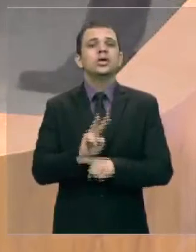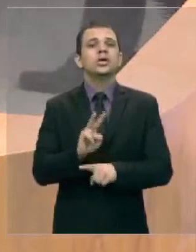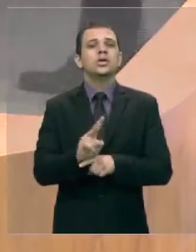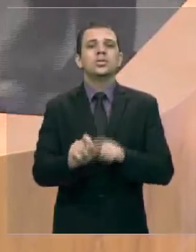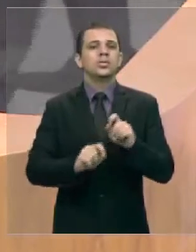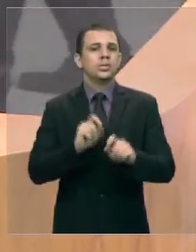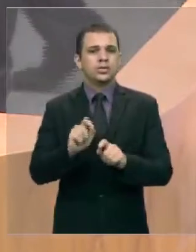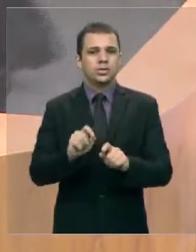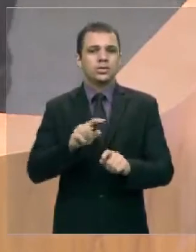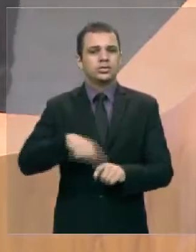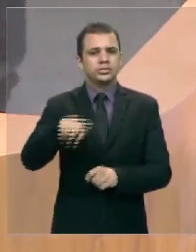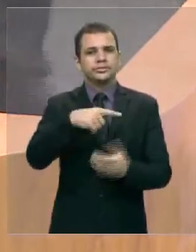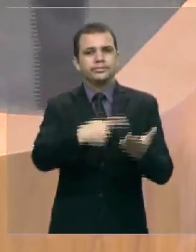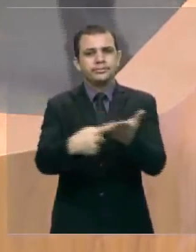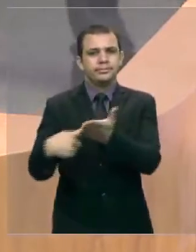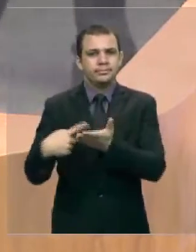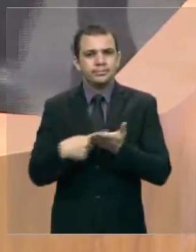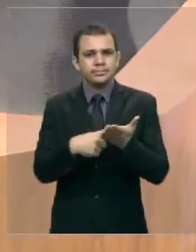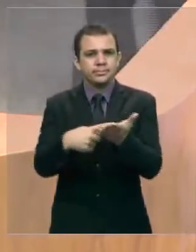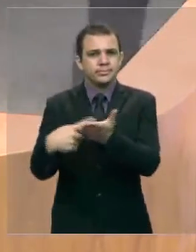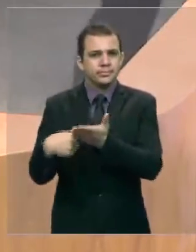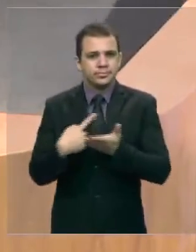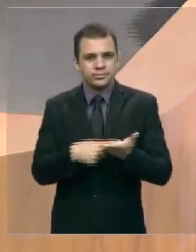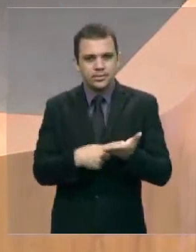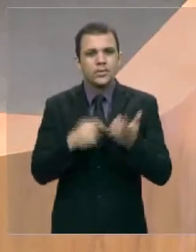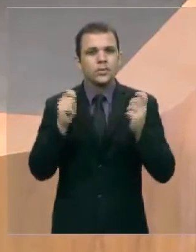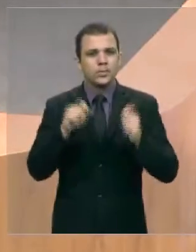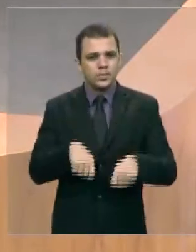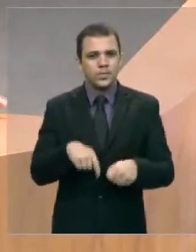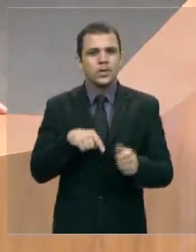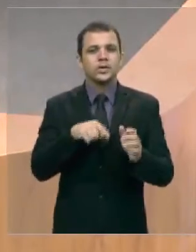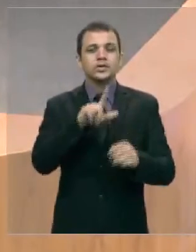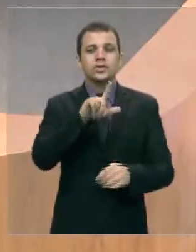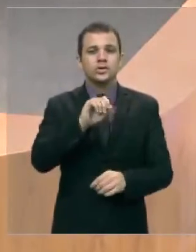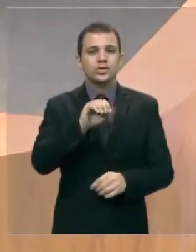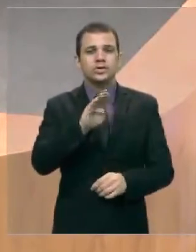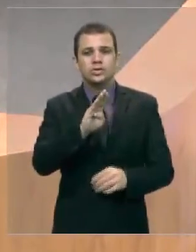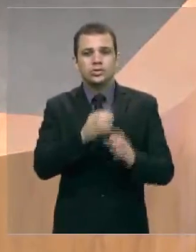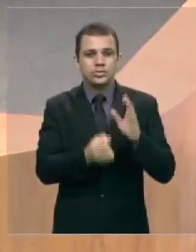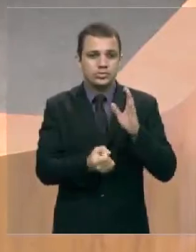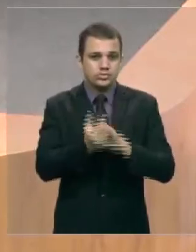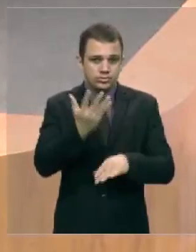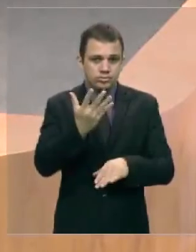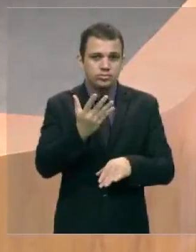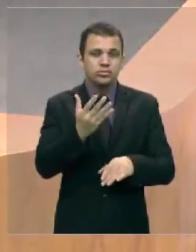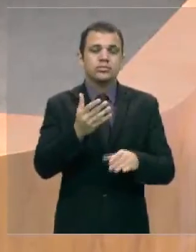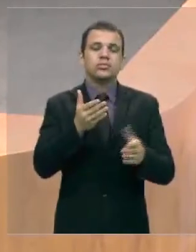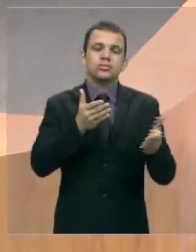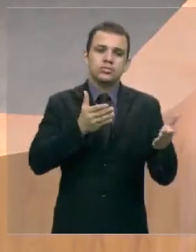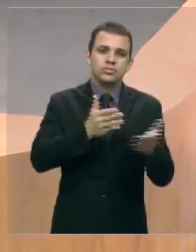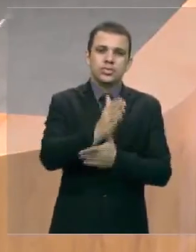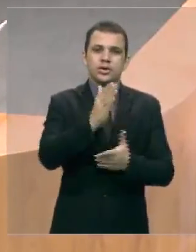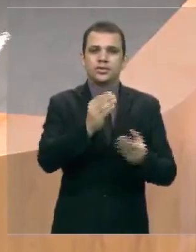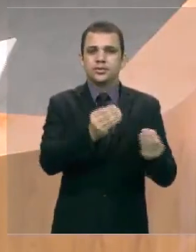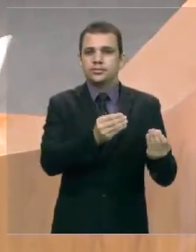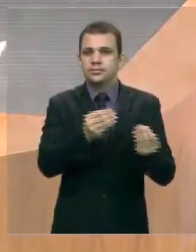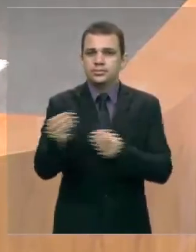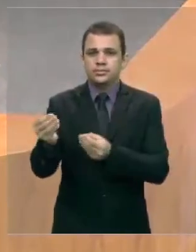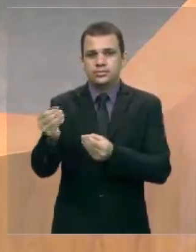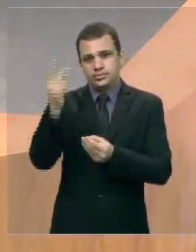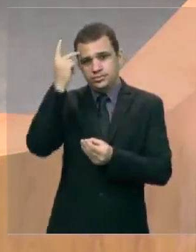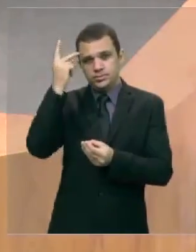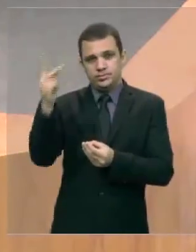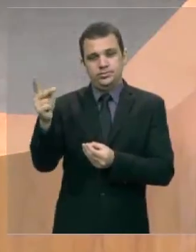possamos proporcionar, aos policiais, essa tão grande idade, dessa conquista, que é a lei da organização